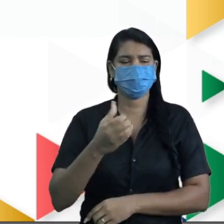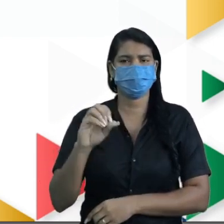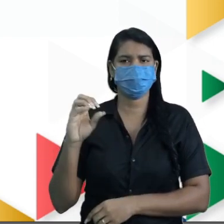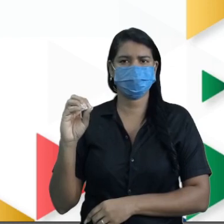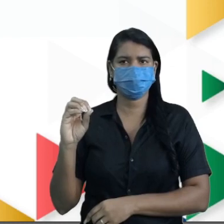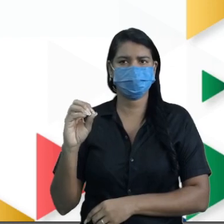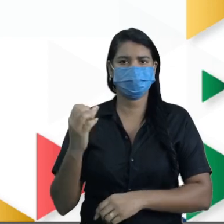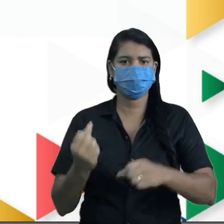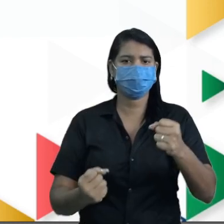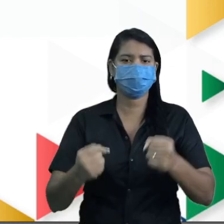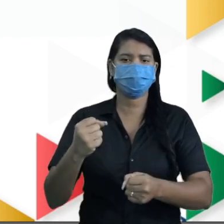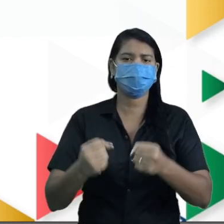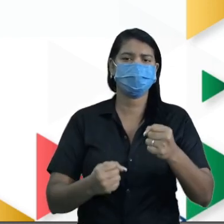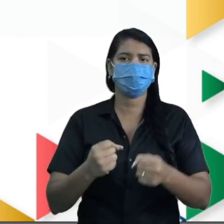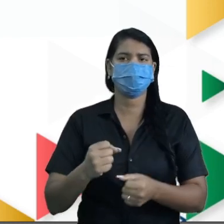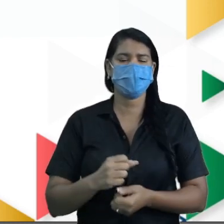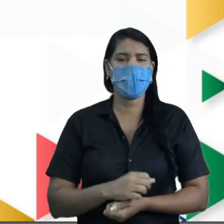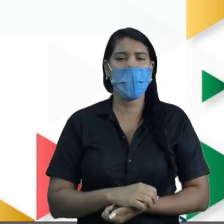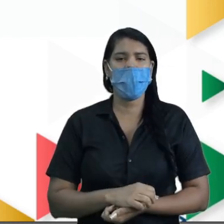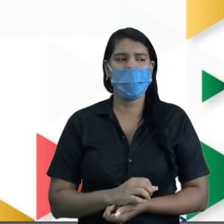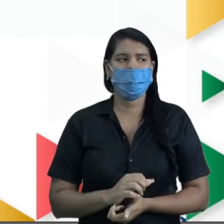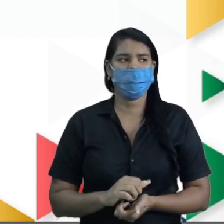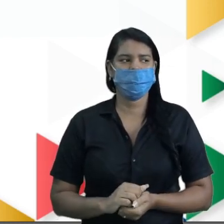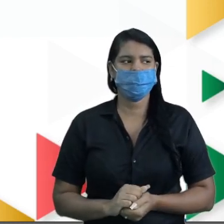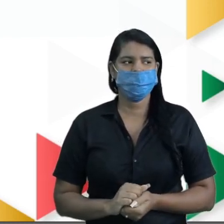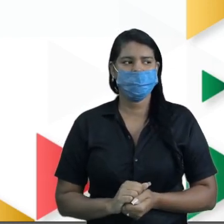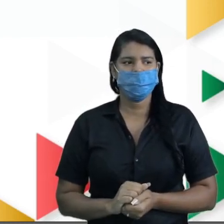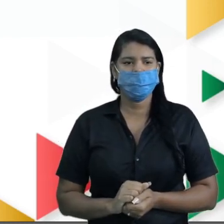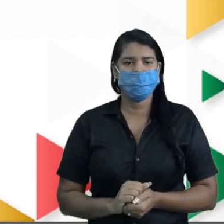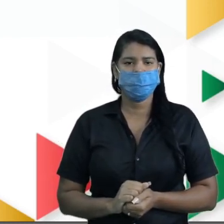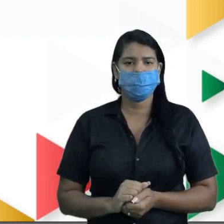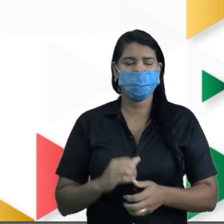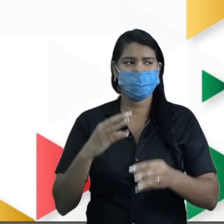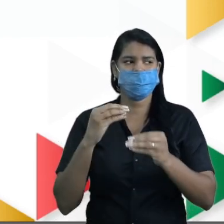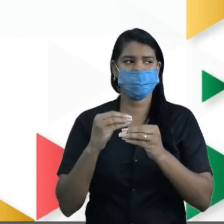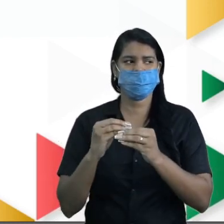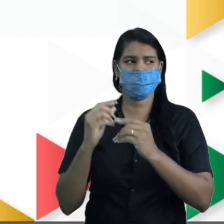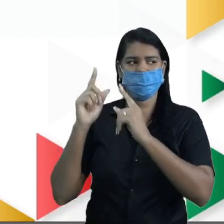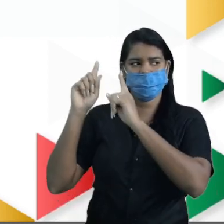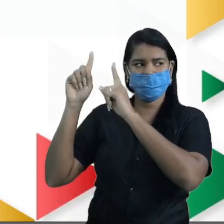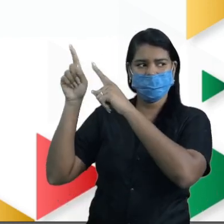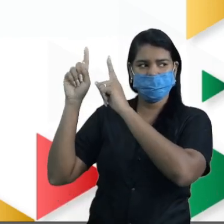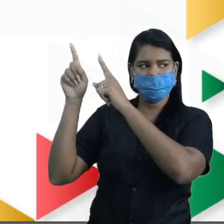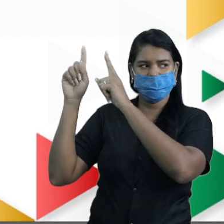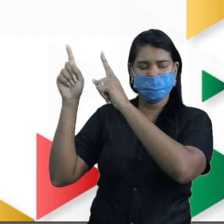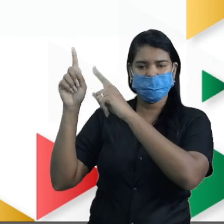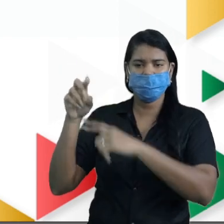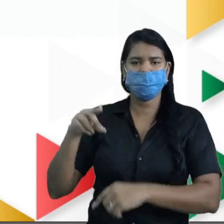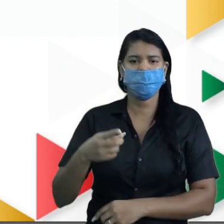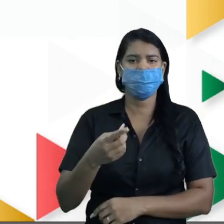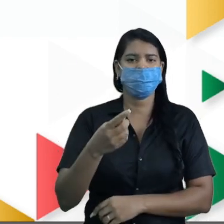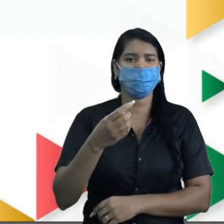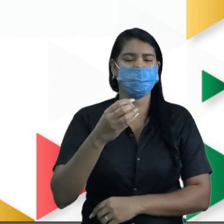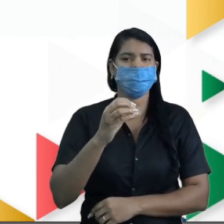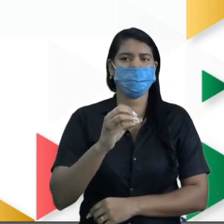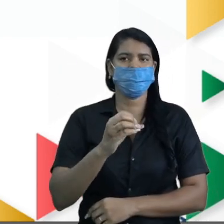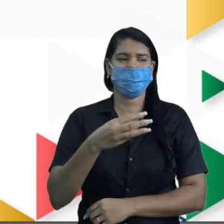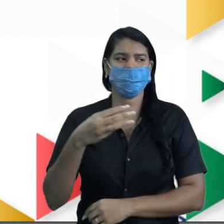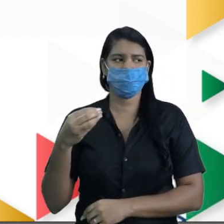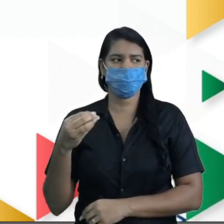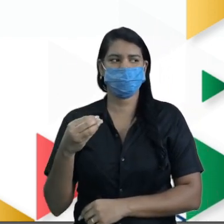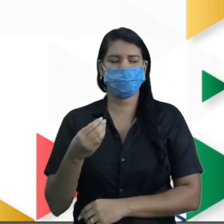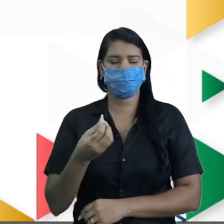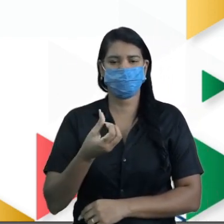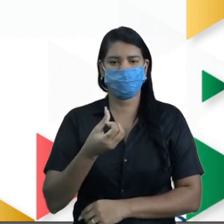do carro lavado. Tá bom? Então o consumo anterior era esse aí, ó. 1.030 mais 630